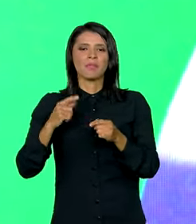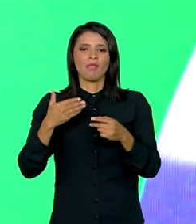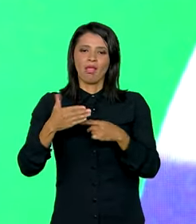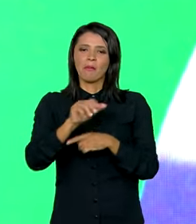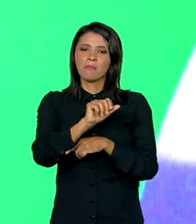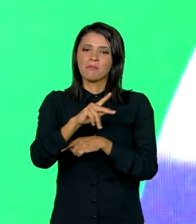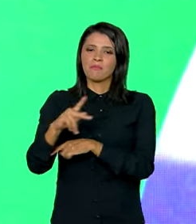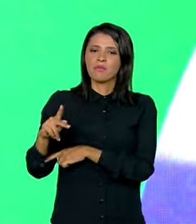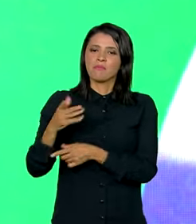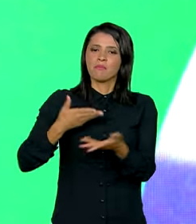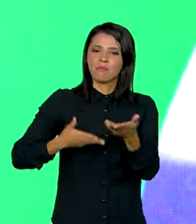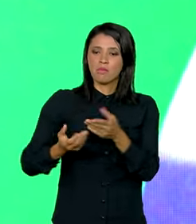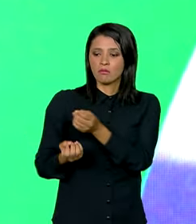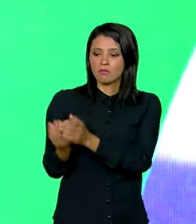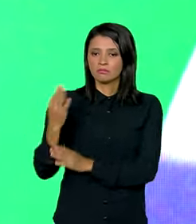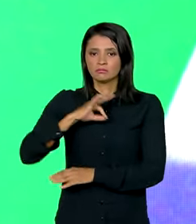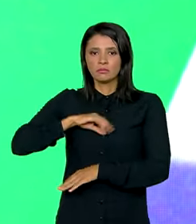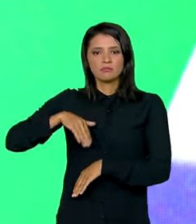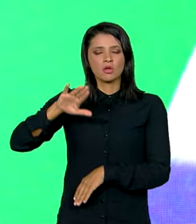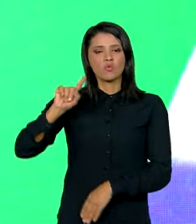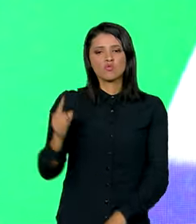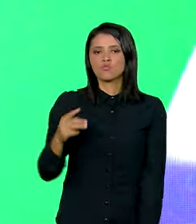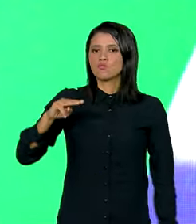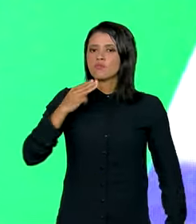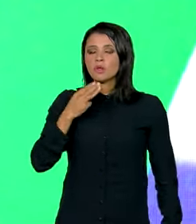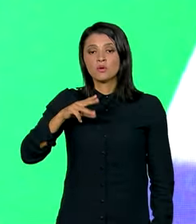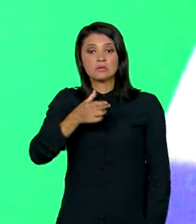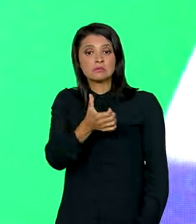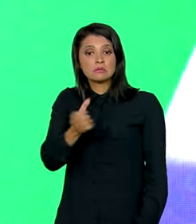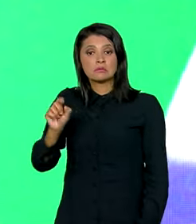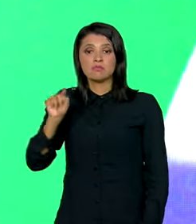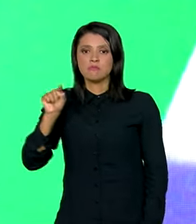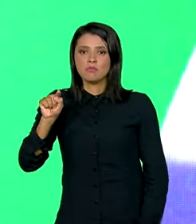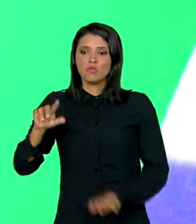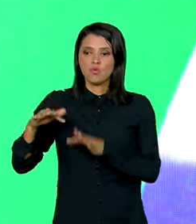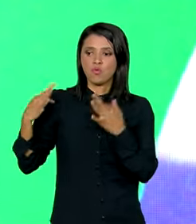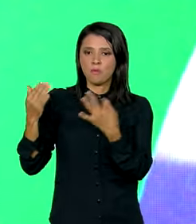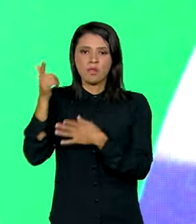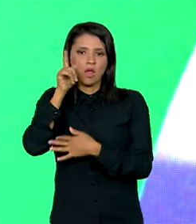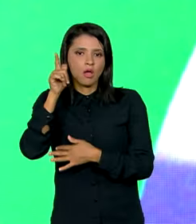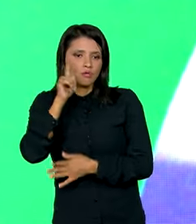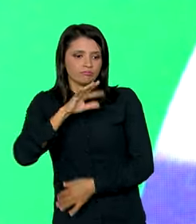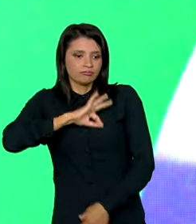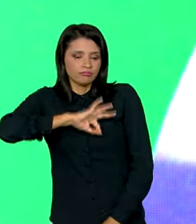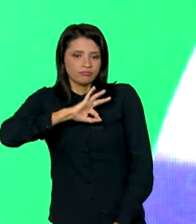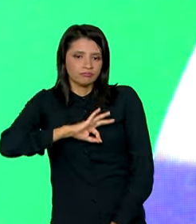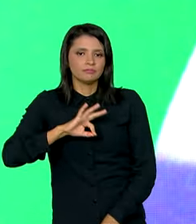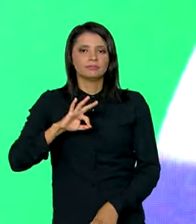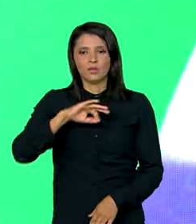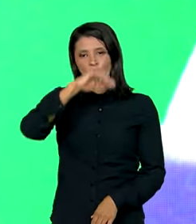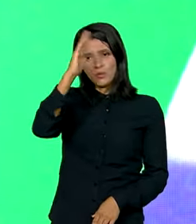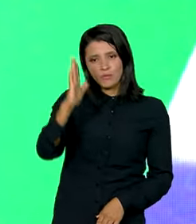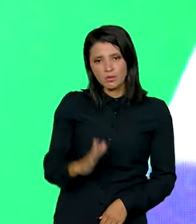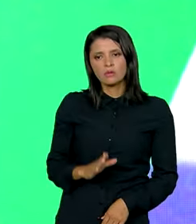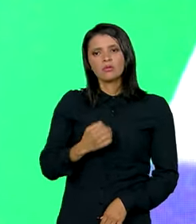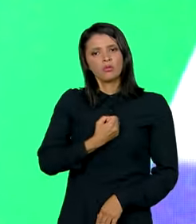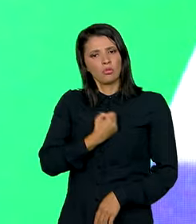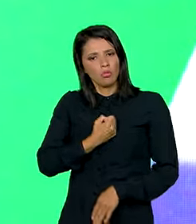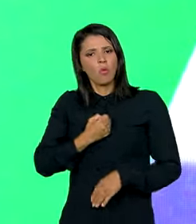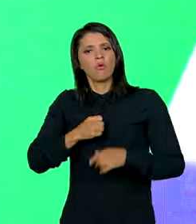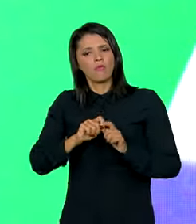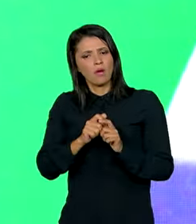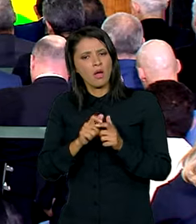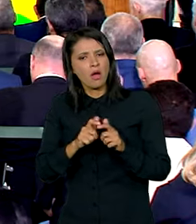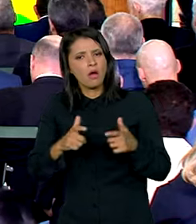proporciona renda para mais de 1 milhão e 600 mil famílias em todo o Brasil. E este número certamente tende a